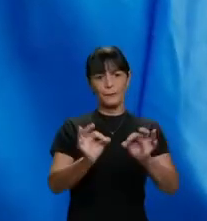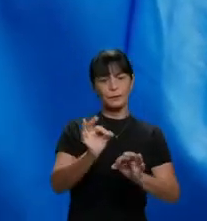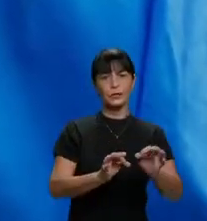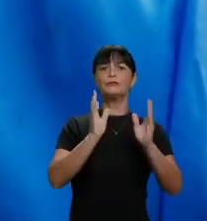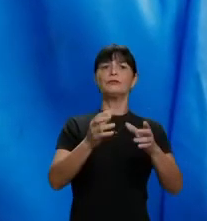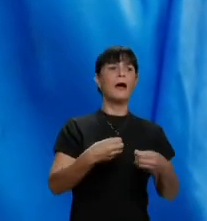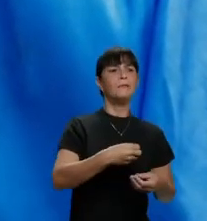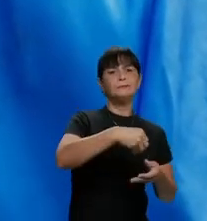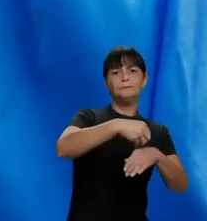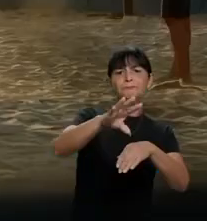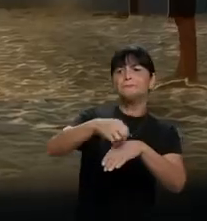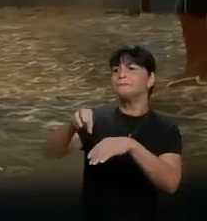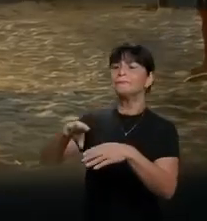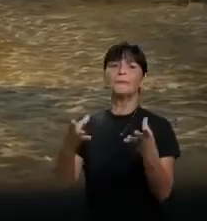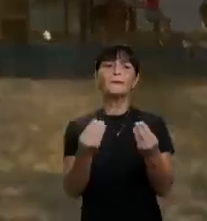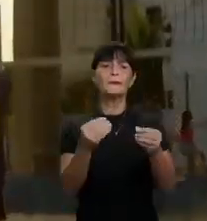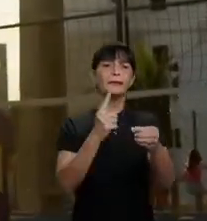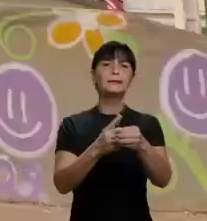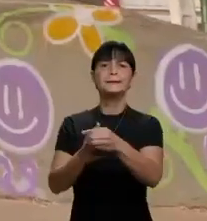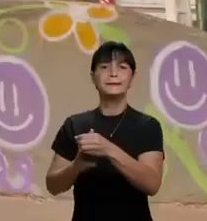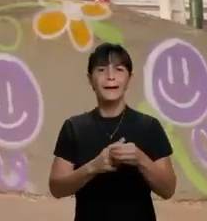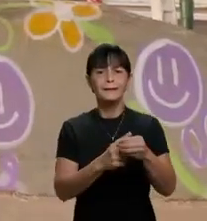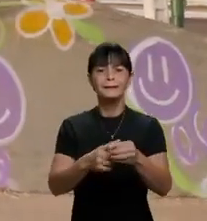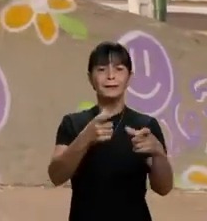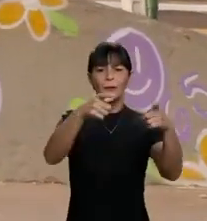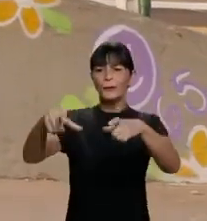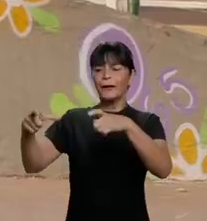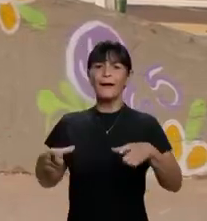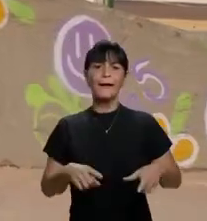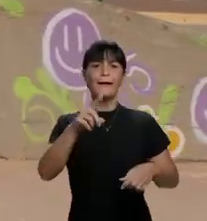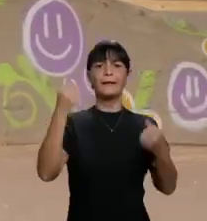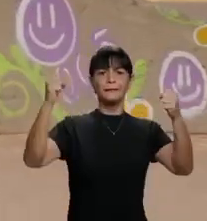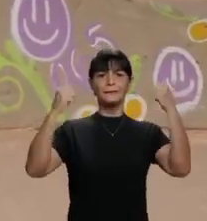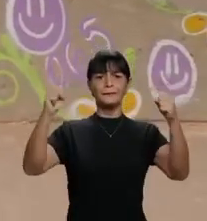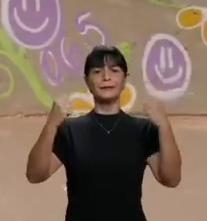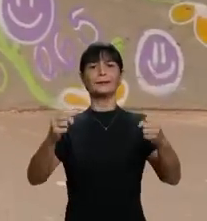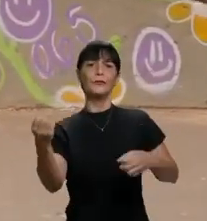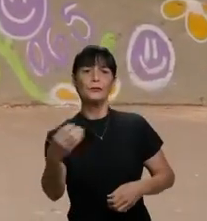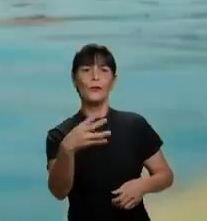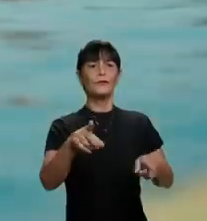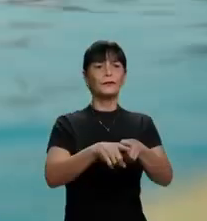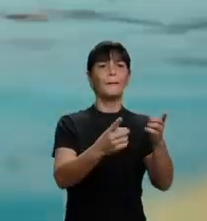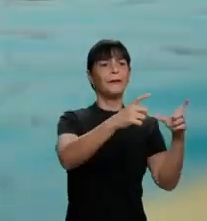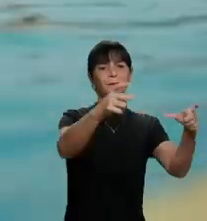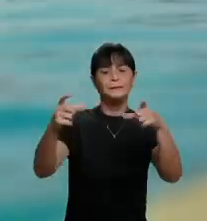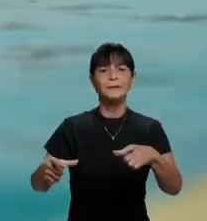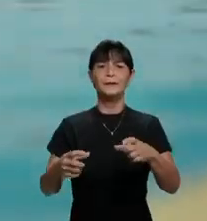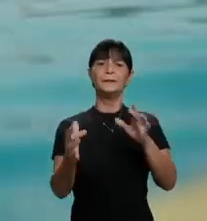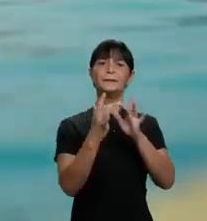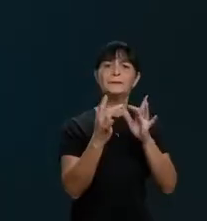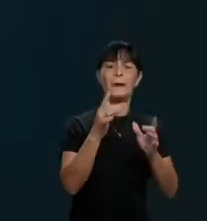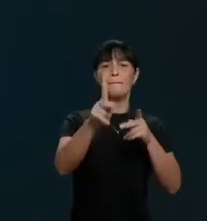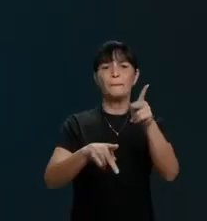espalhou novas áreas de lazer pela cidade, com quadras e espaços de atividades físicas, além de novos espaços de convivência para as